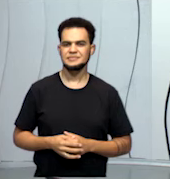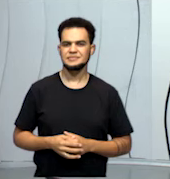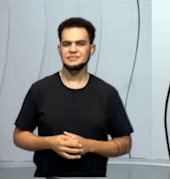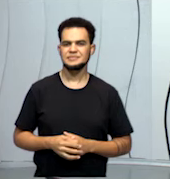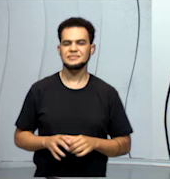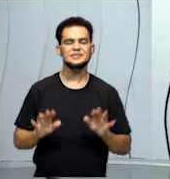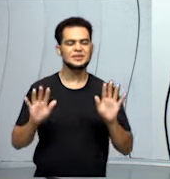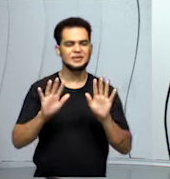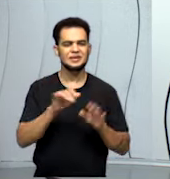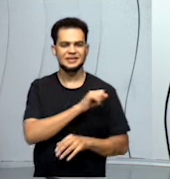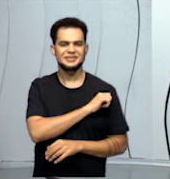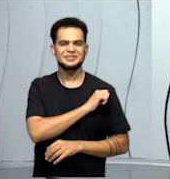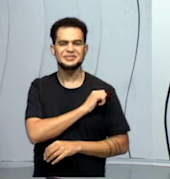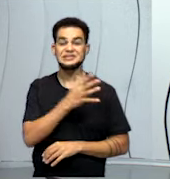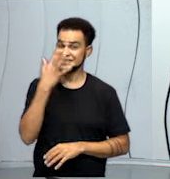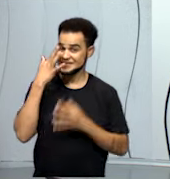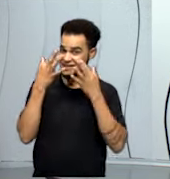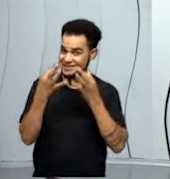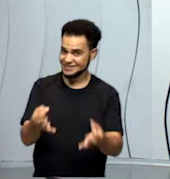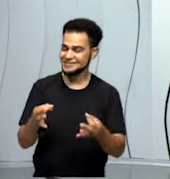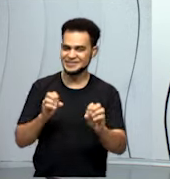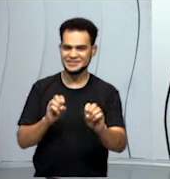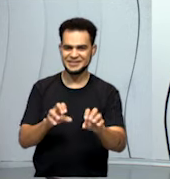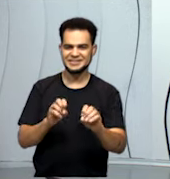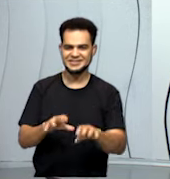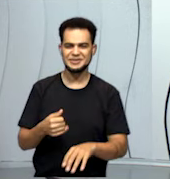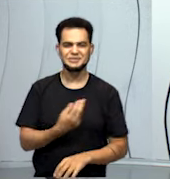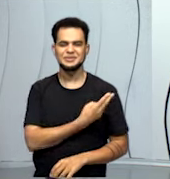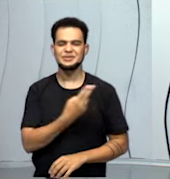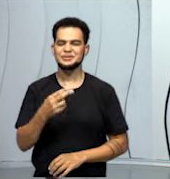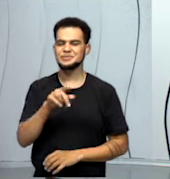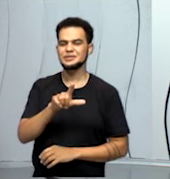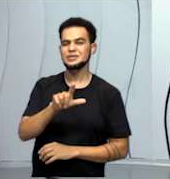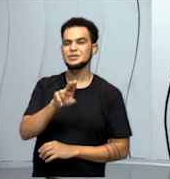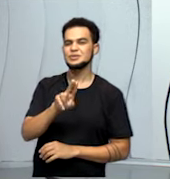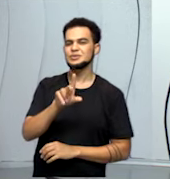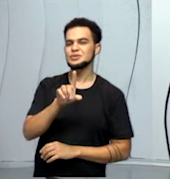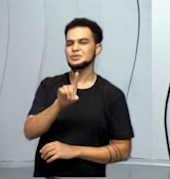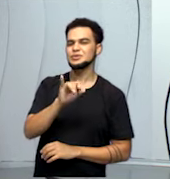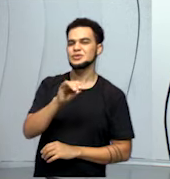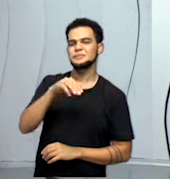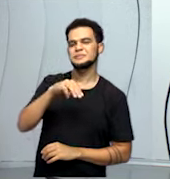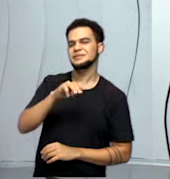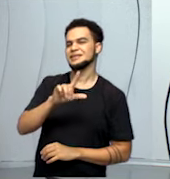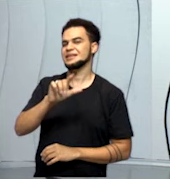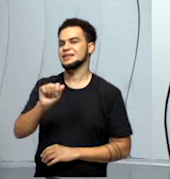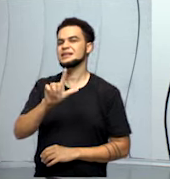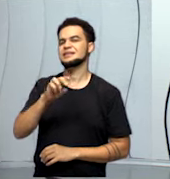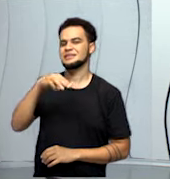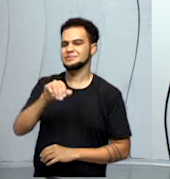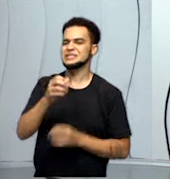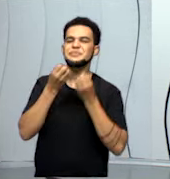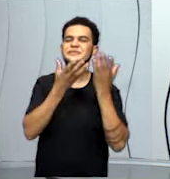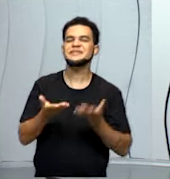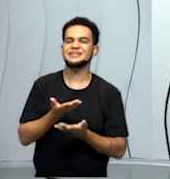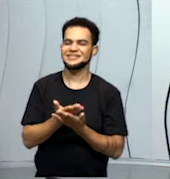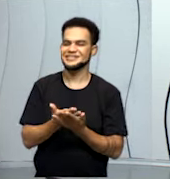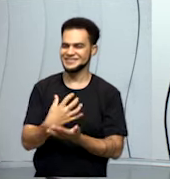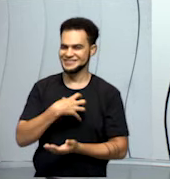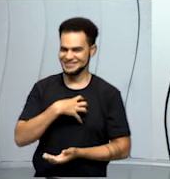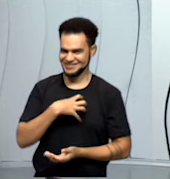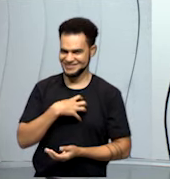Olá aluno do Se Liga na Educação, meu nome é Ludmilla Lima, seja bem-vindo a nossa aula de